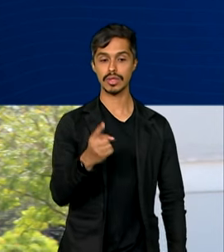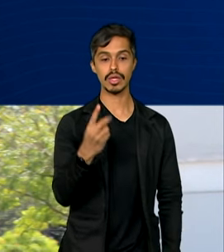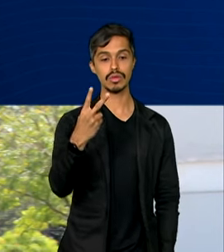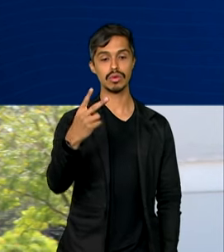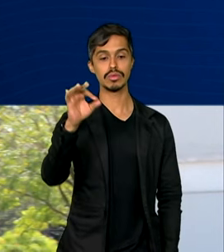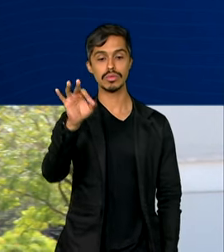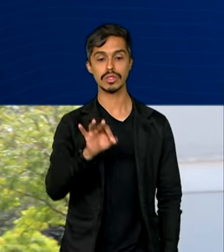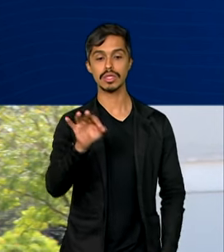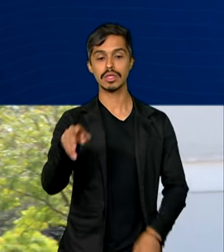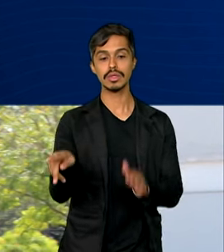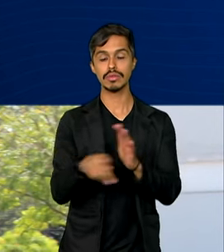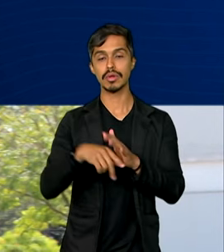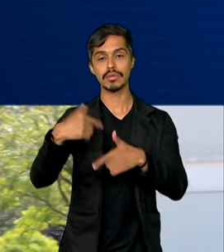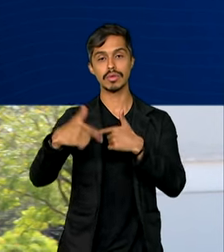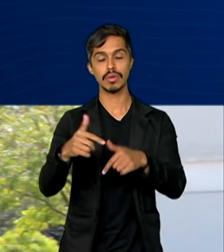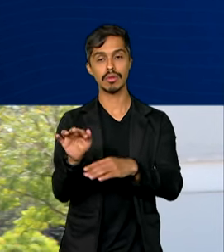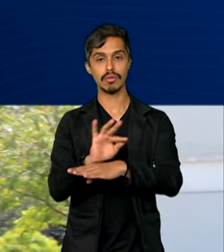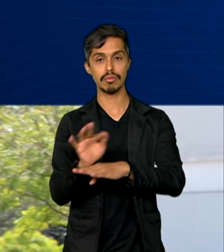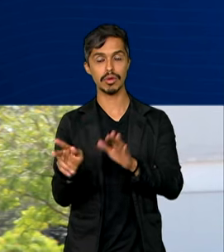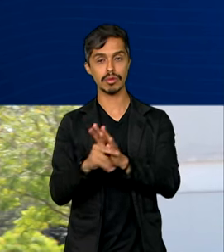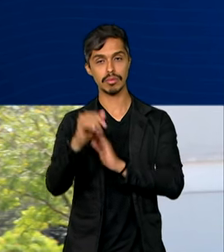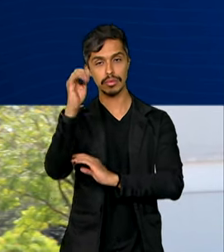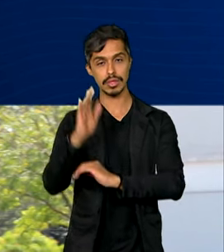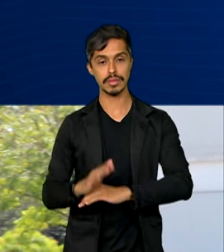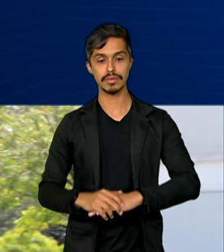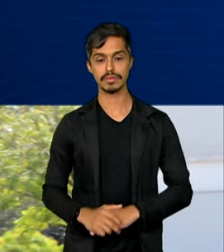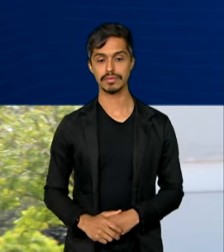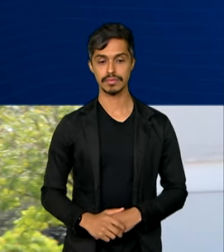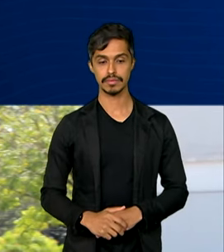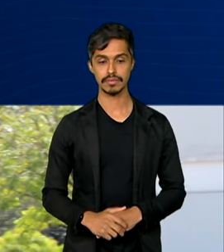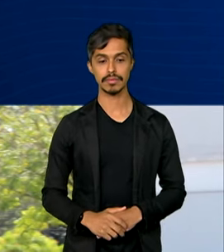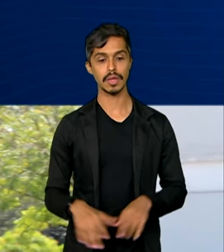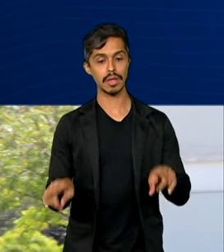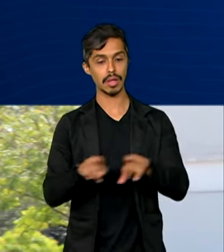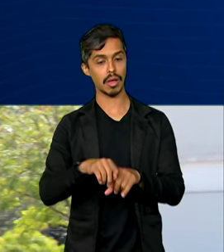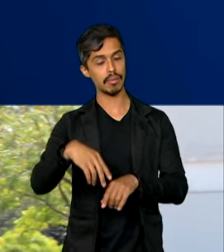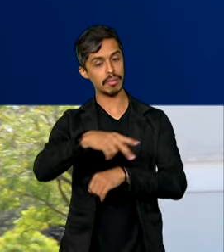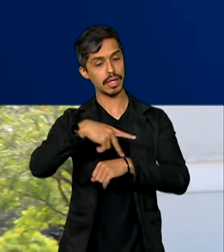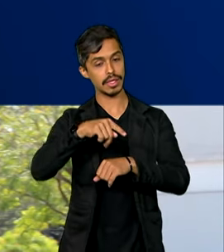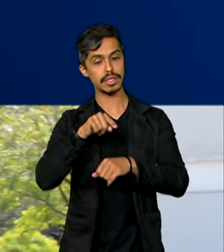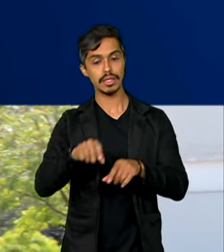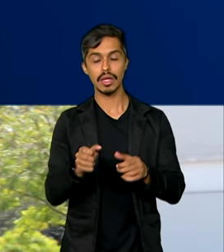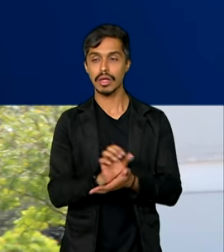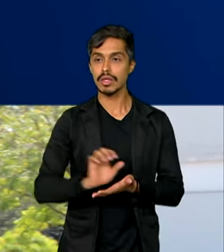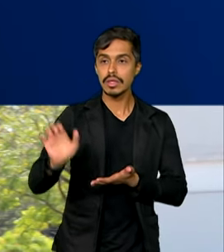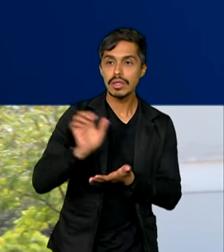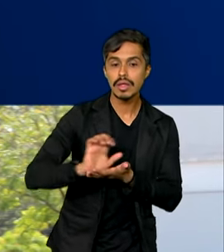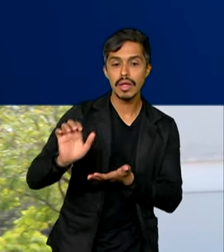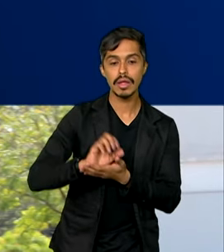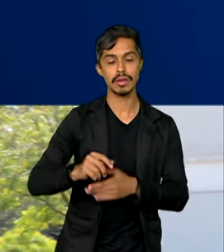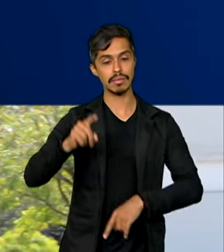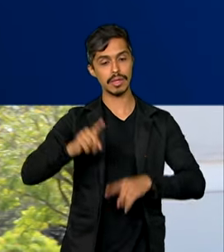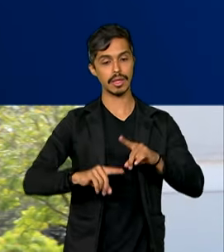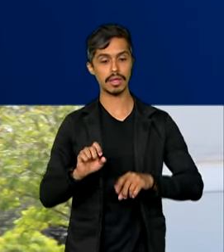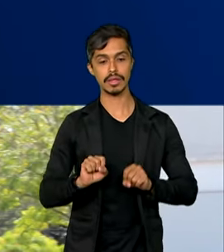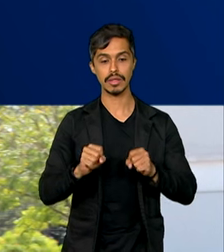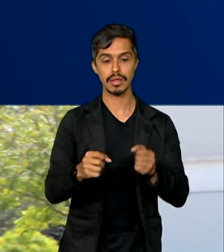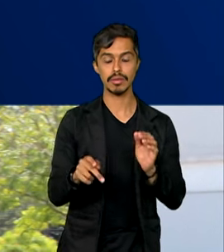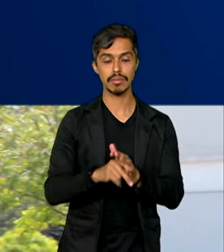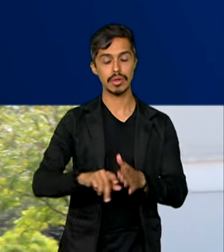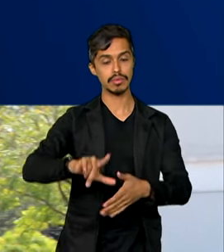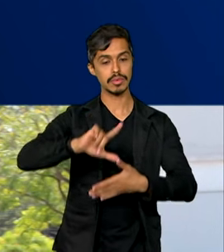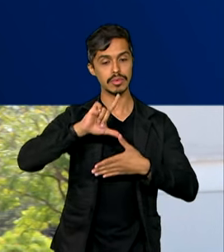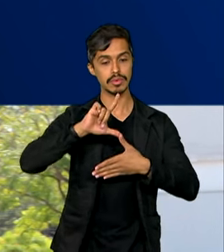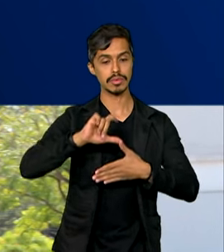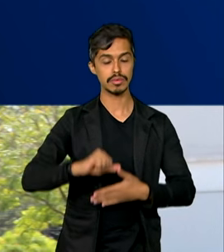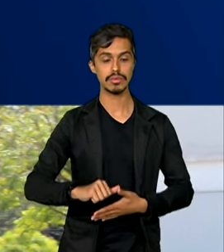% dos empregos formais do Brasil. Além disso, o país é o maior exportador de produtos de defesa da América do